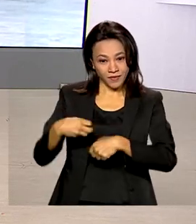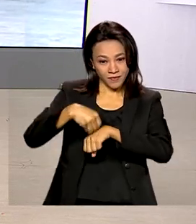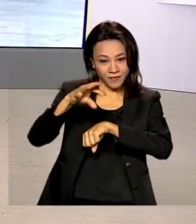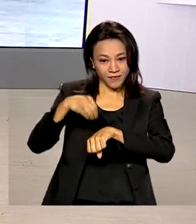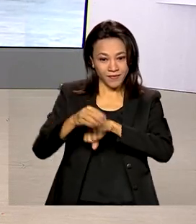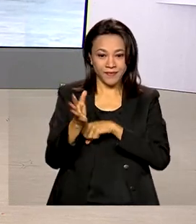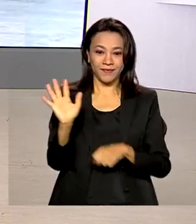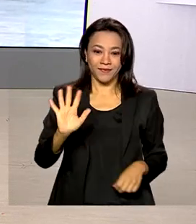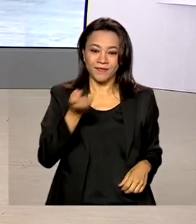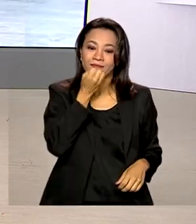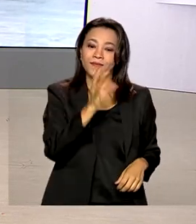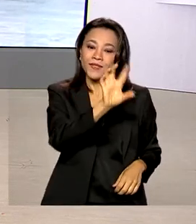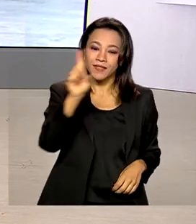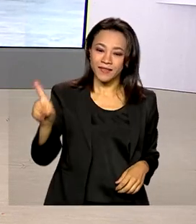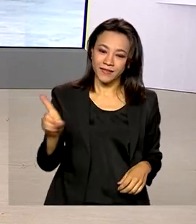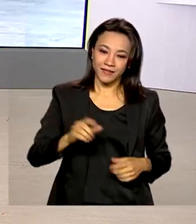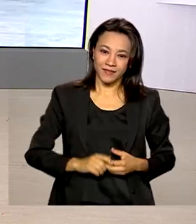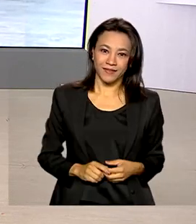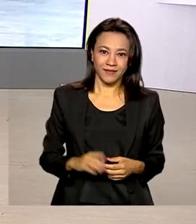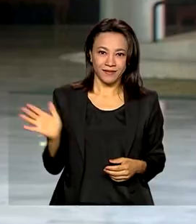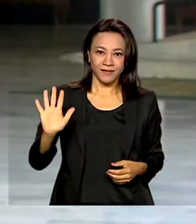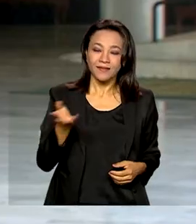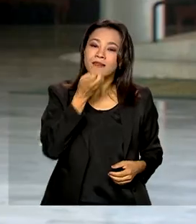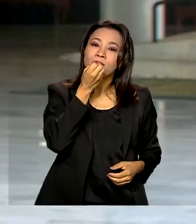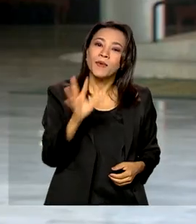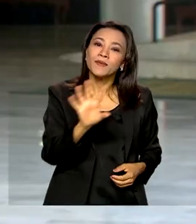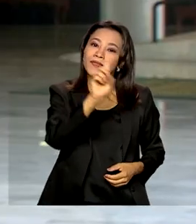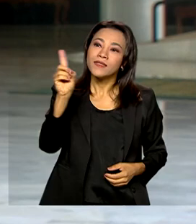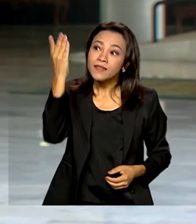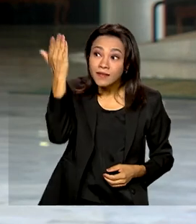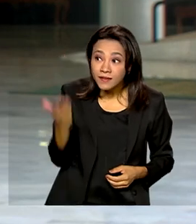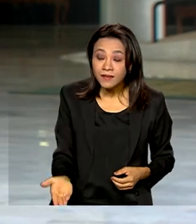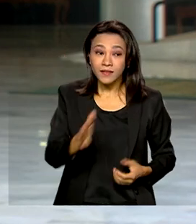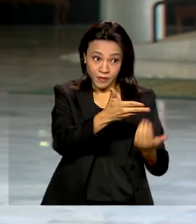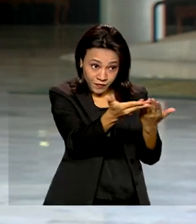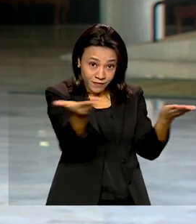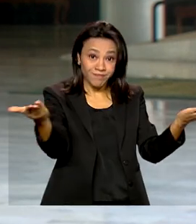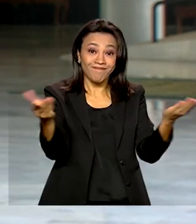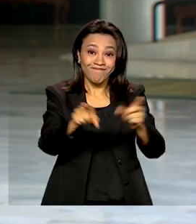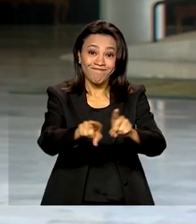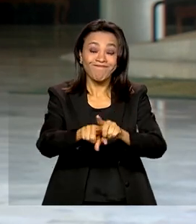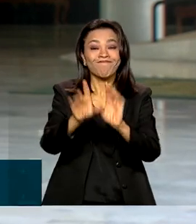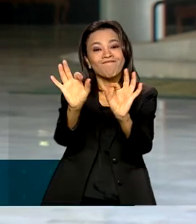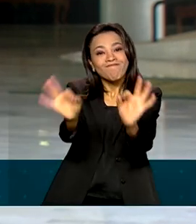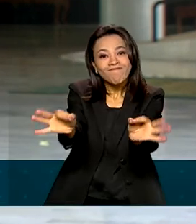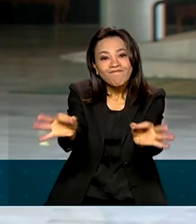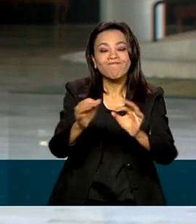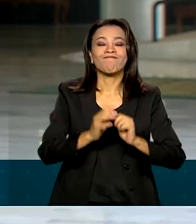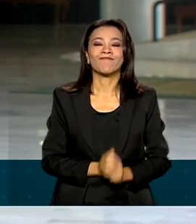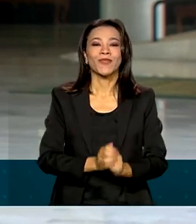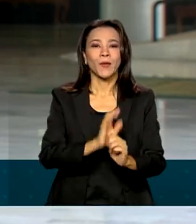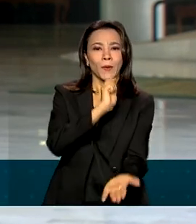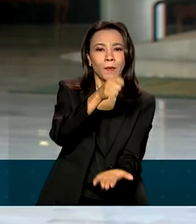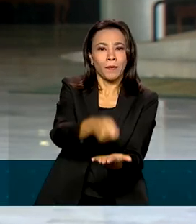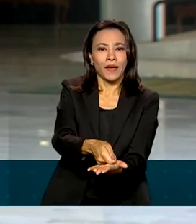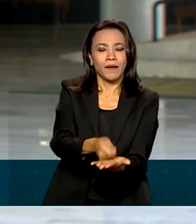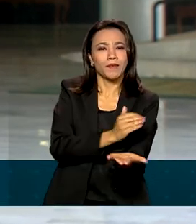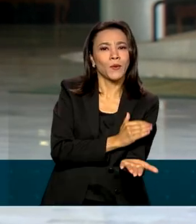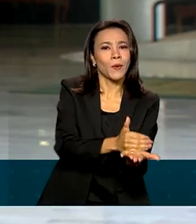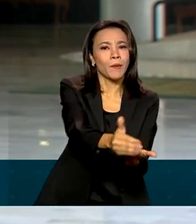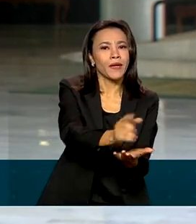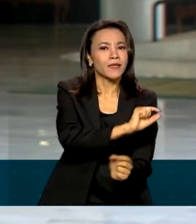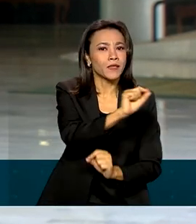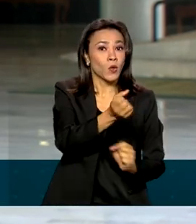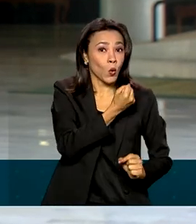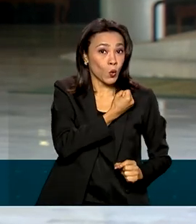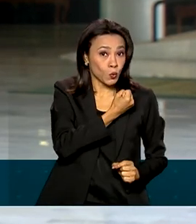Glauco, bom dia! Olá Renata, bom dia para você e bom dia a todos, é isso mesmo. O pagamento começa pelos beneficiários